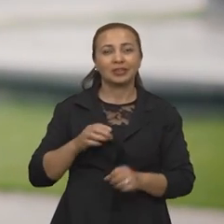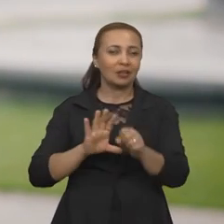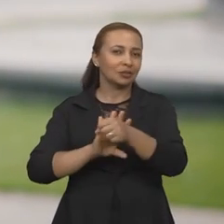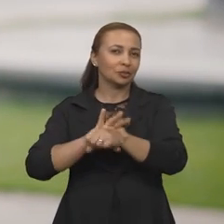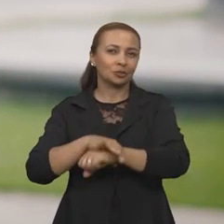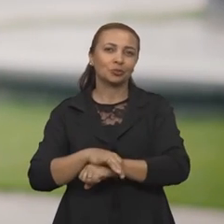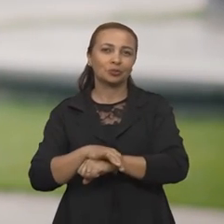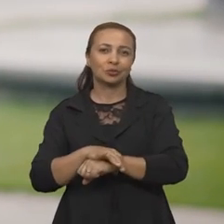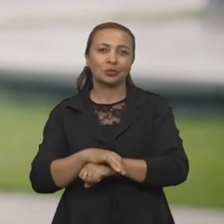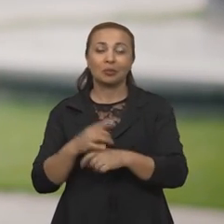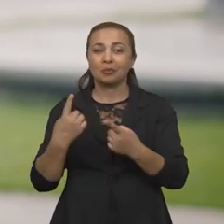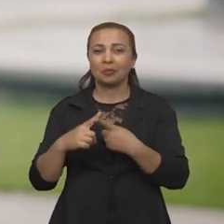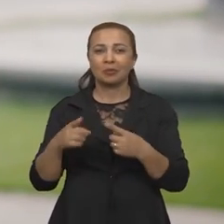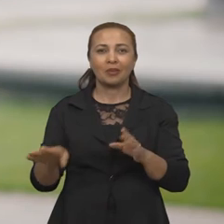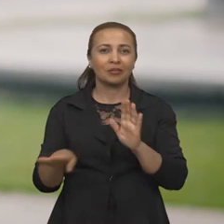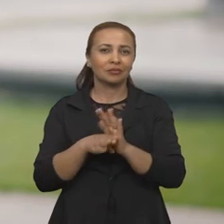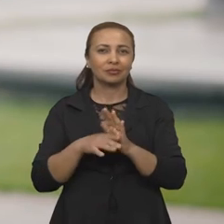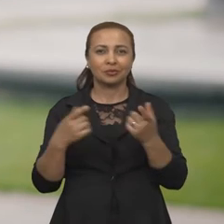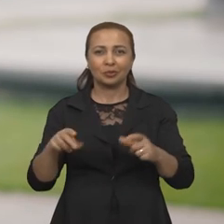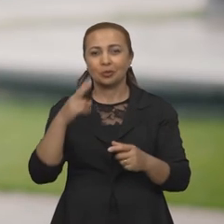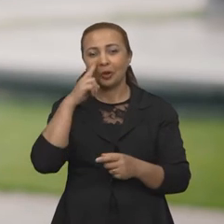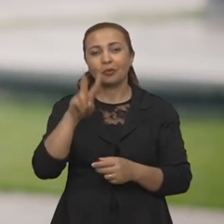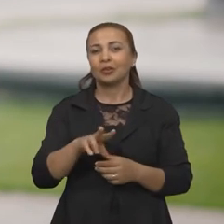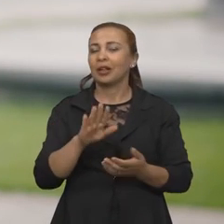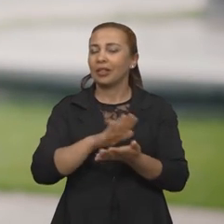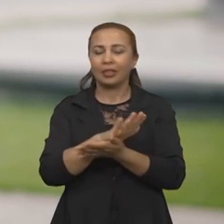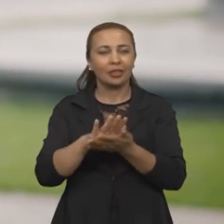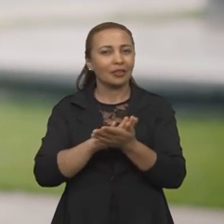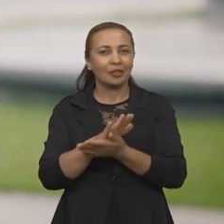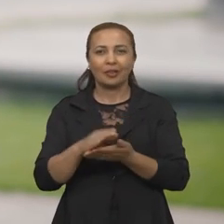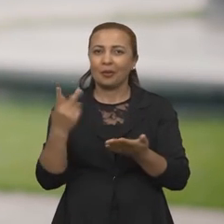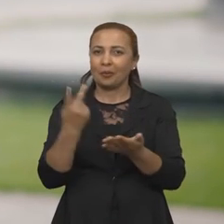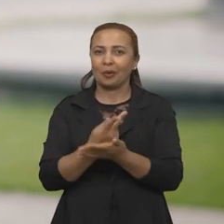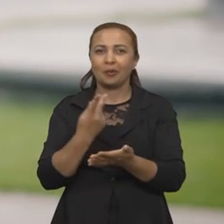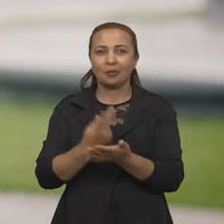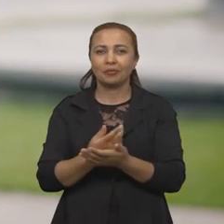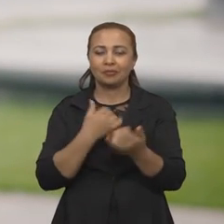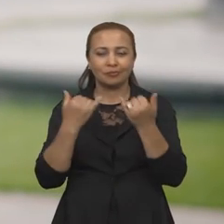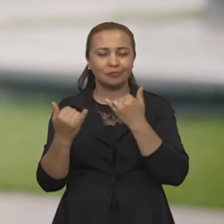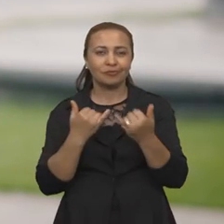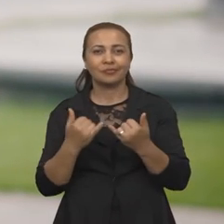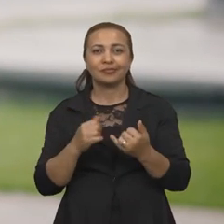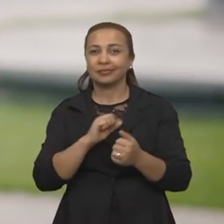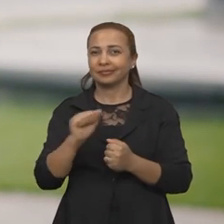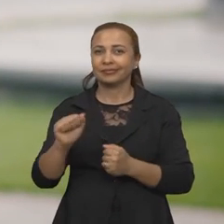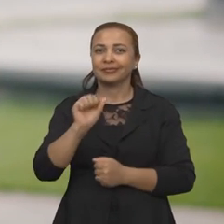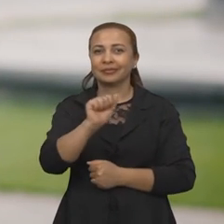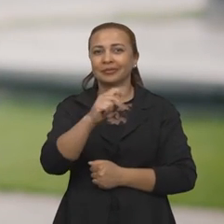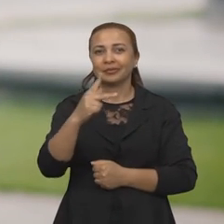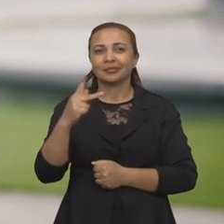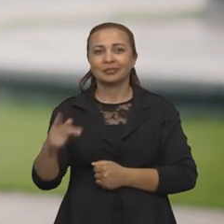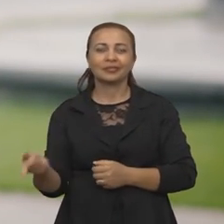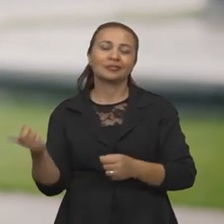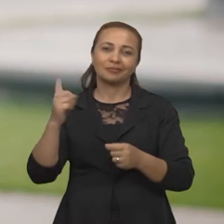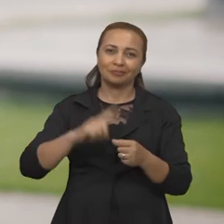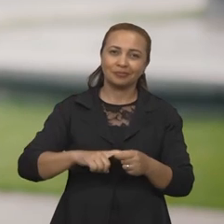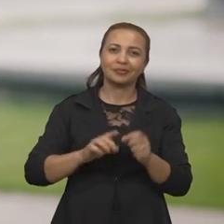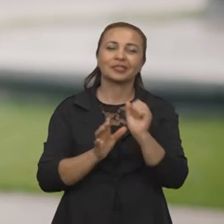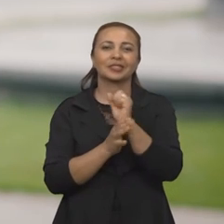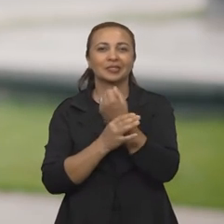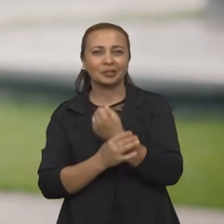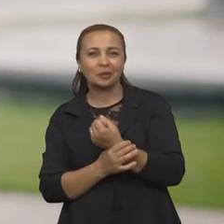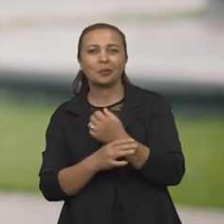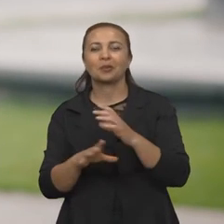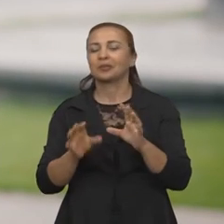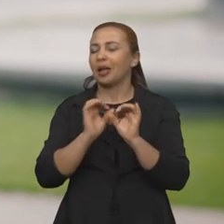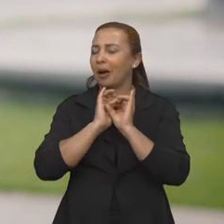forma segura, porque até onde eu vi, em nenhum momento ele foi falho na informação. Então, se de fato esse aplicativo, ele vai nos trazer